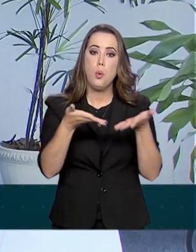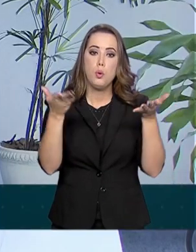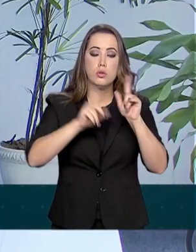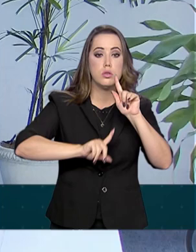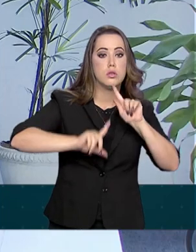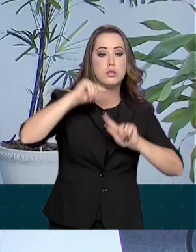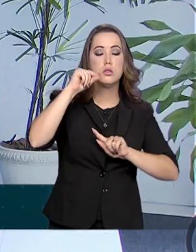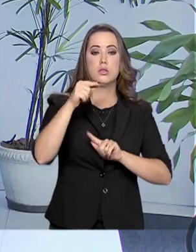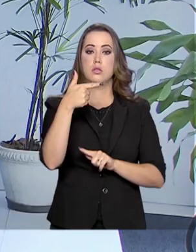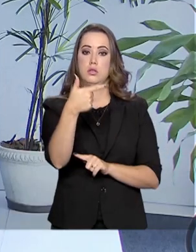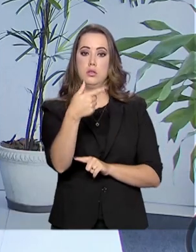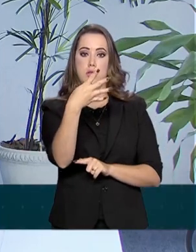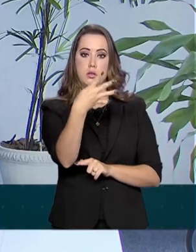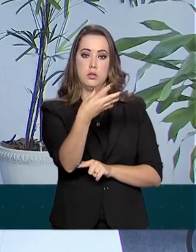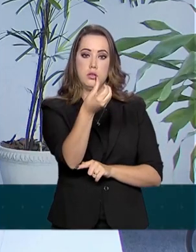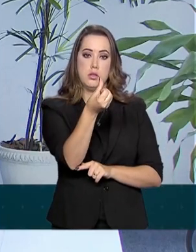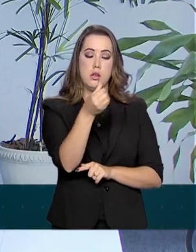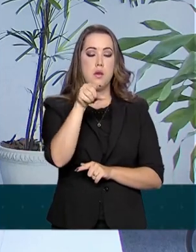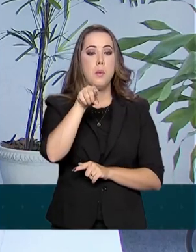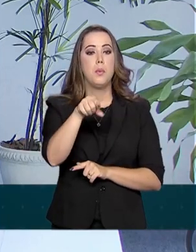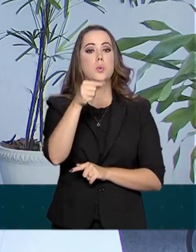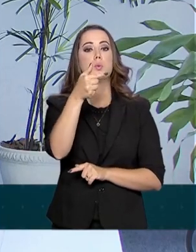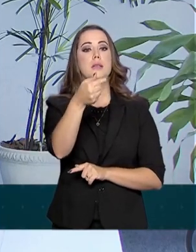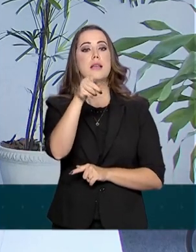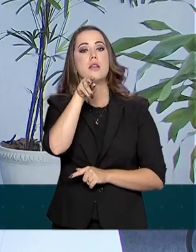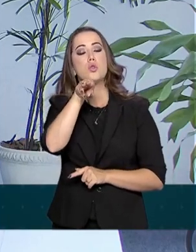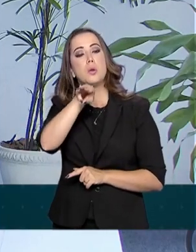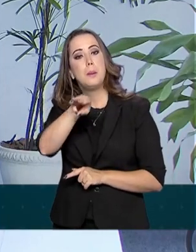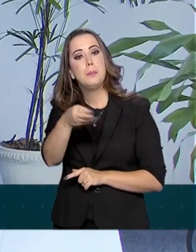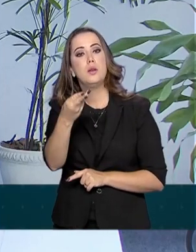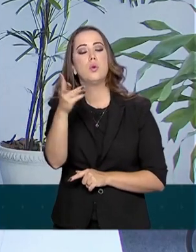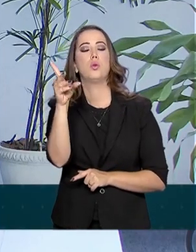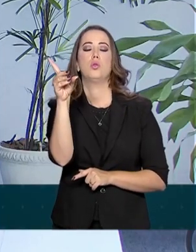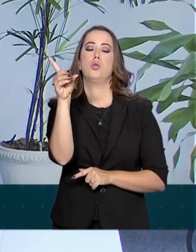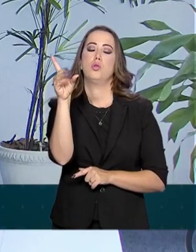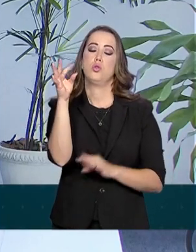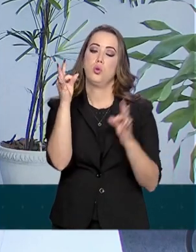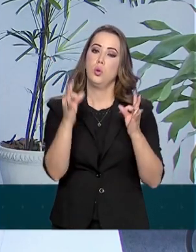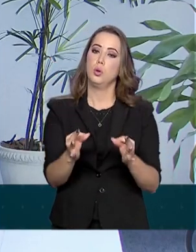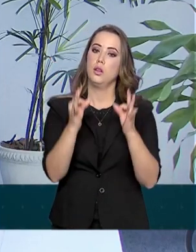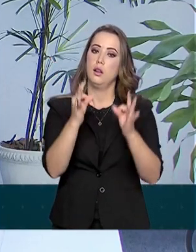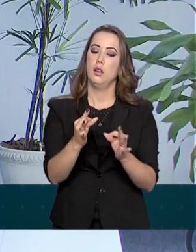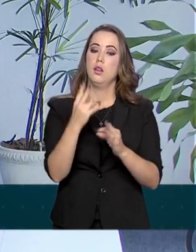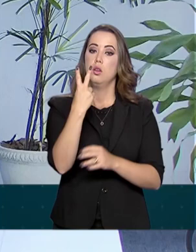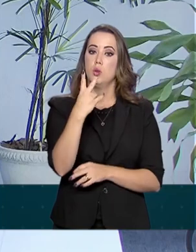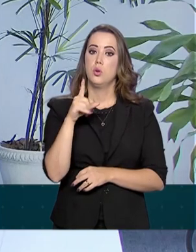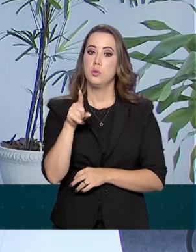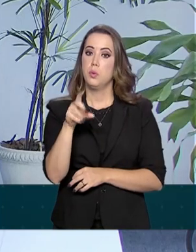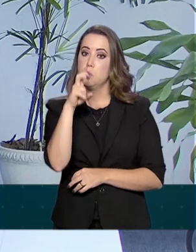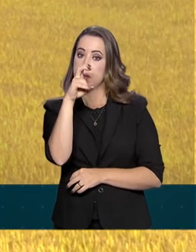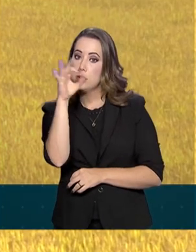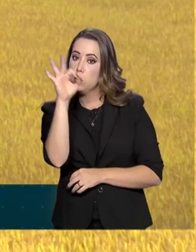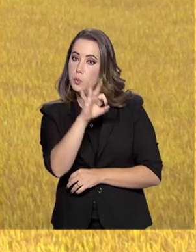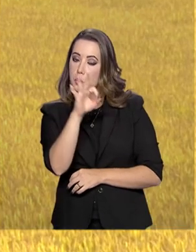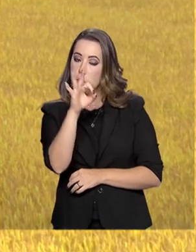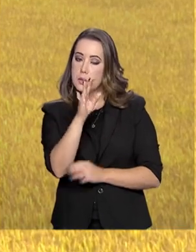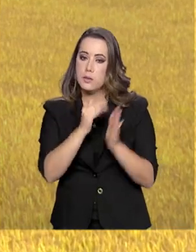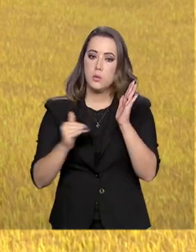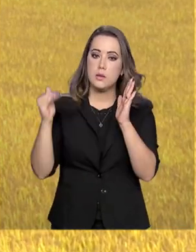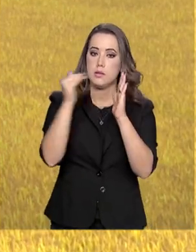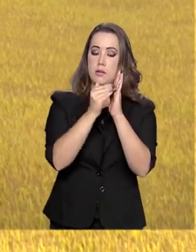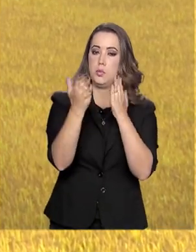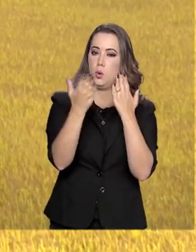chegar a 246,7 milhões de toneladas, 2,2% acima do resultado de 2019. A